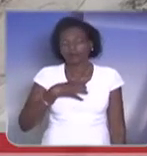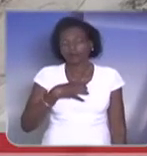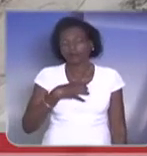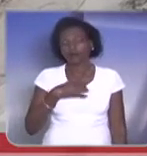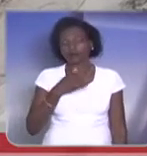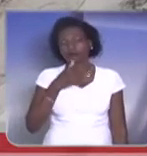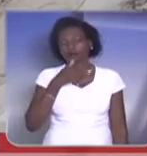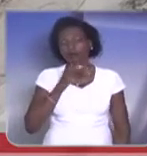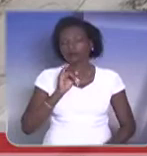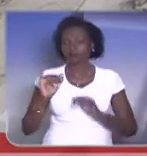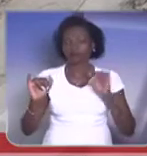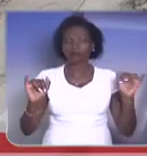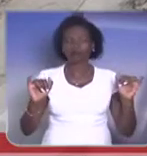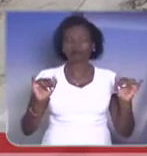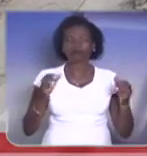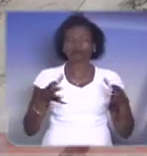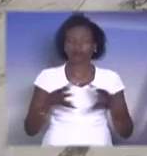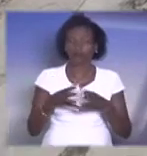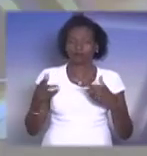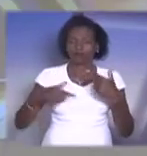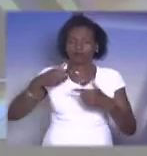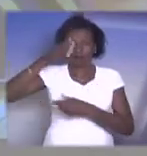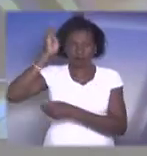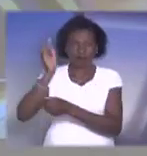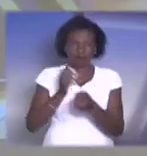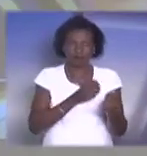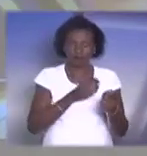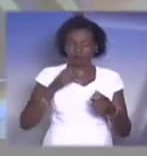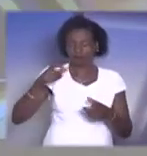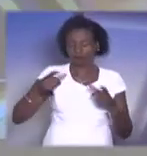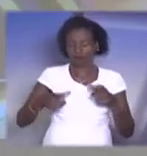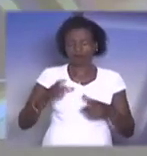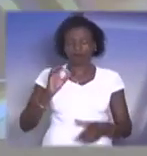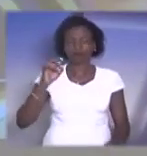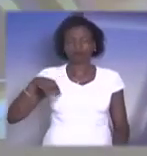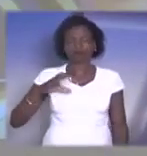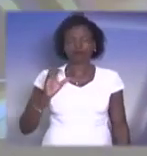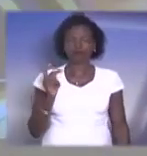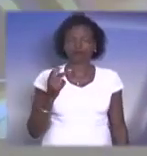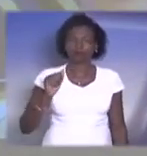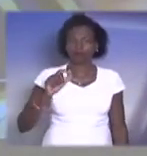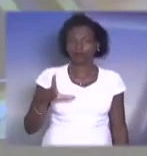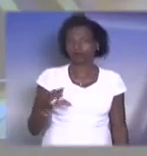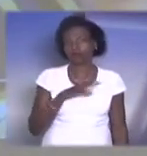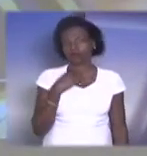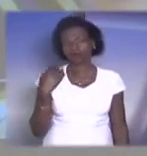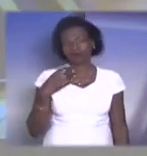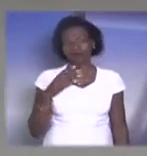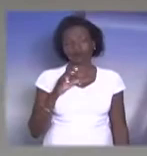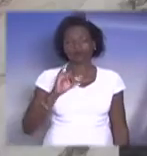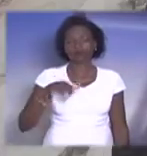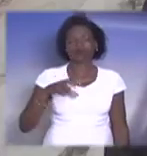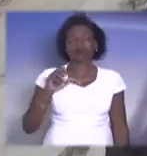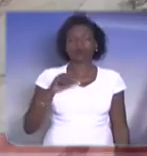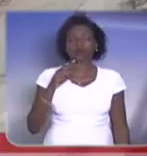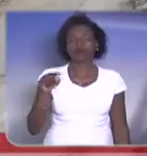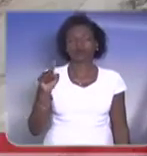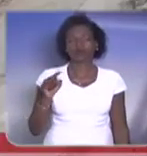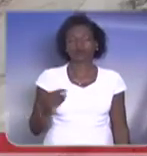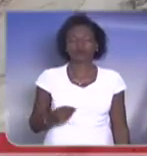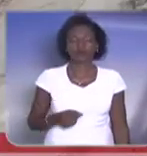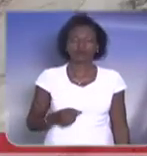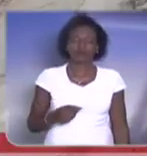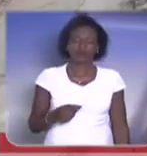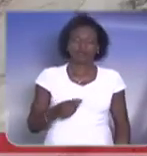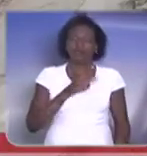de Conchal, pelo falecimento do senhor João Batista Antognoli. Senhor presidente, eu estava vendo o jornal nesse final de semana. Júnior, mostra